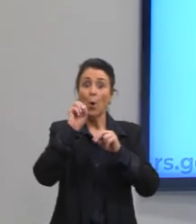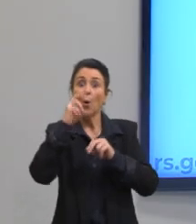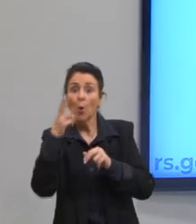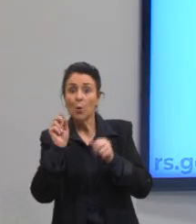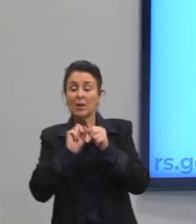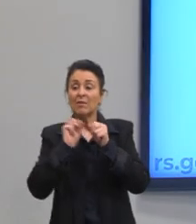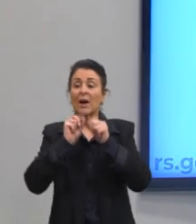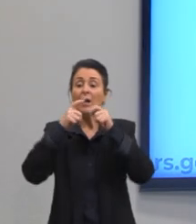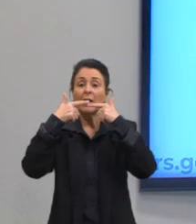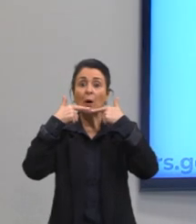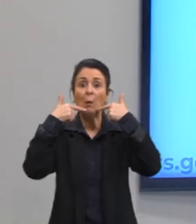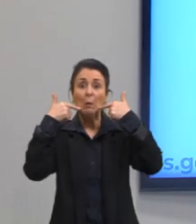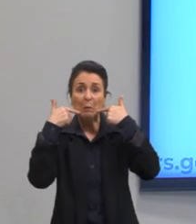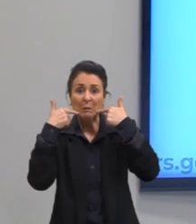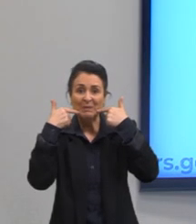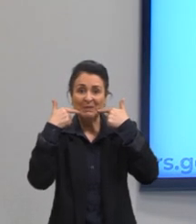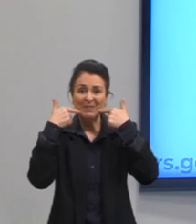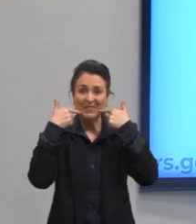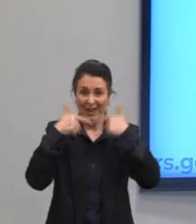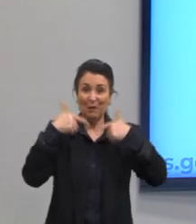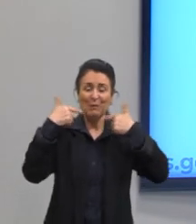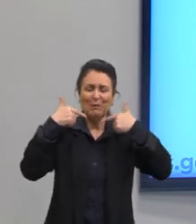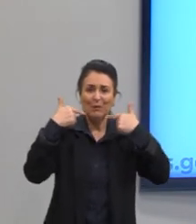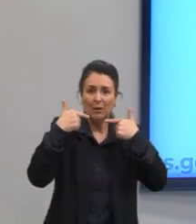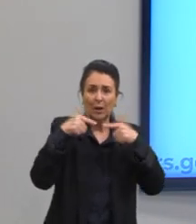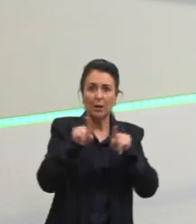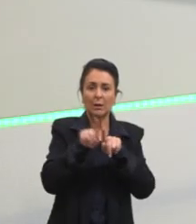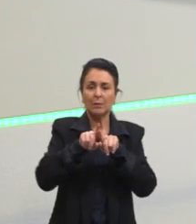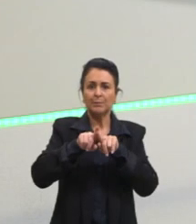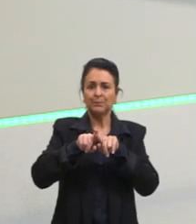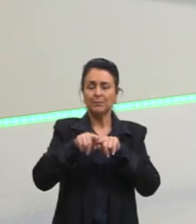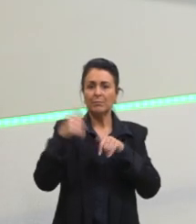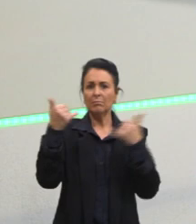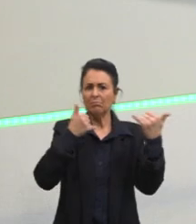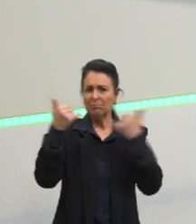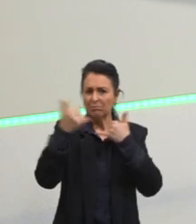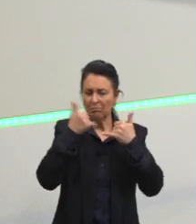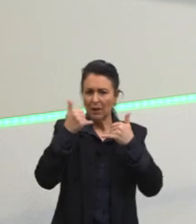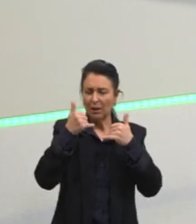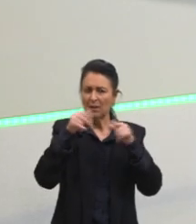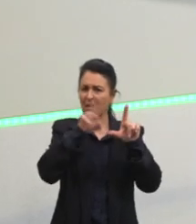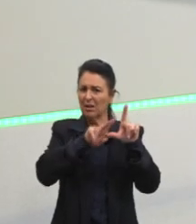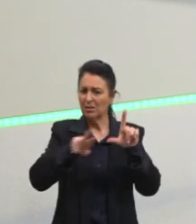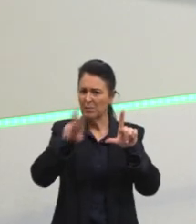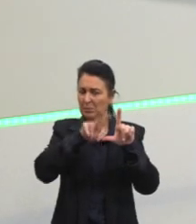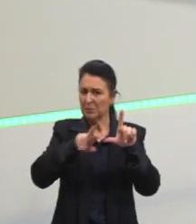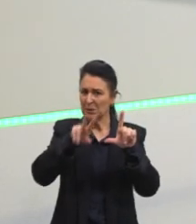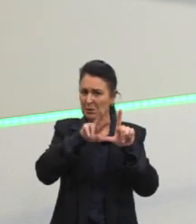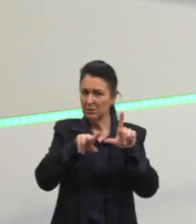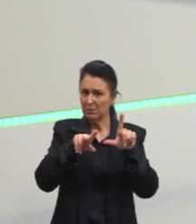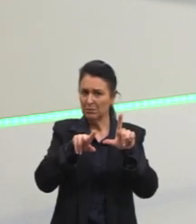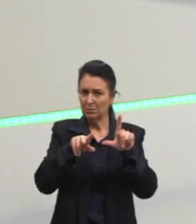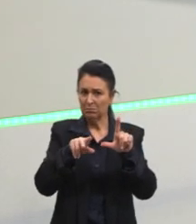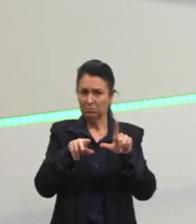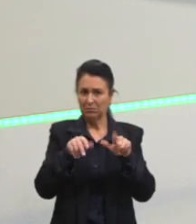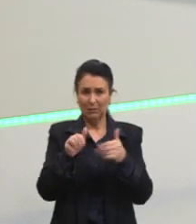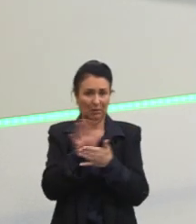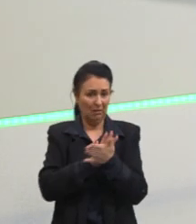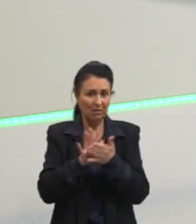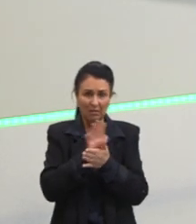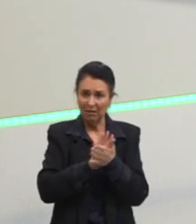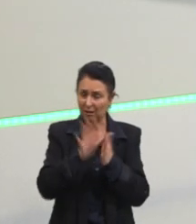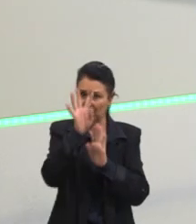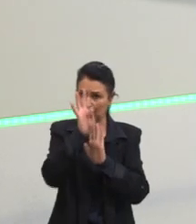manipulação de notícias difundidas pelas mídias. Não fala nada sobre isso dentro do texto. Então,